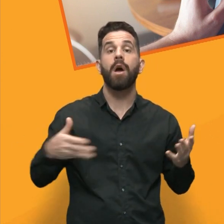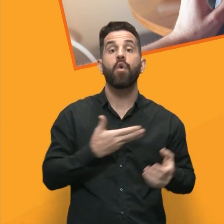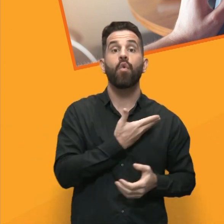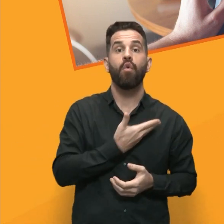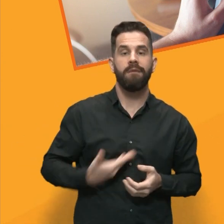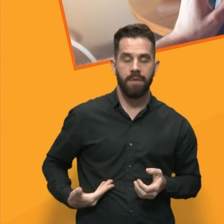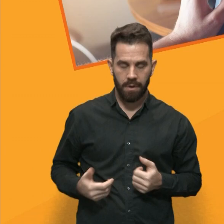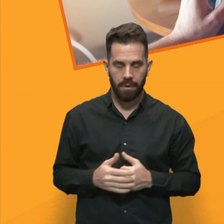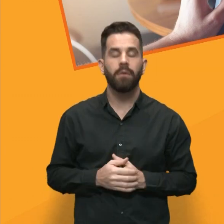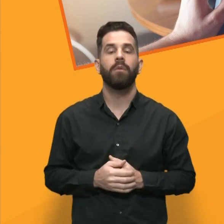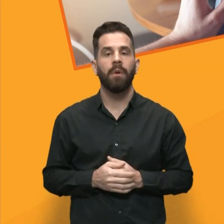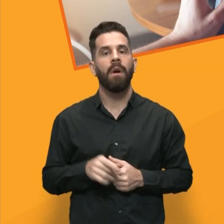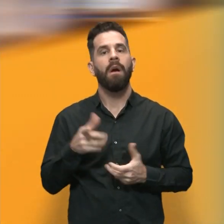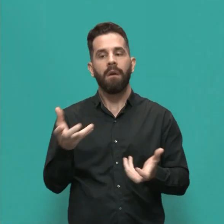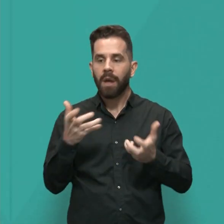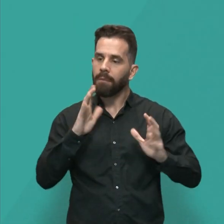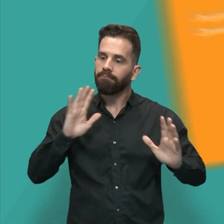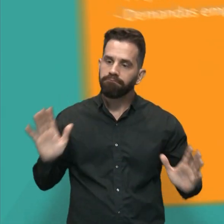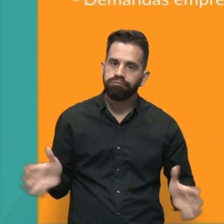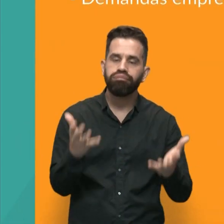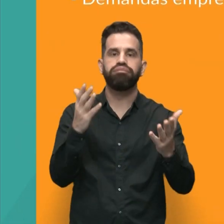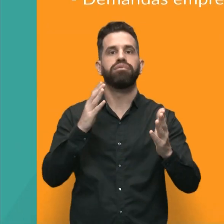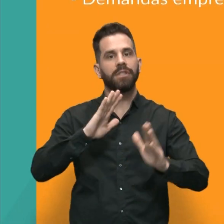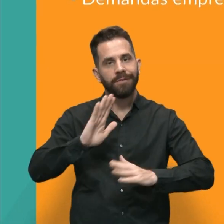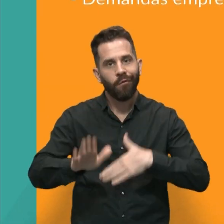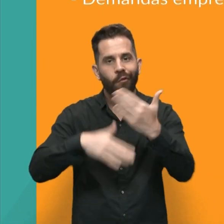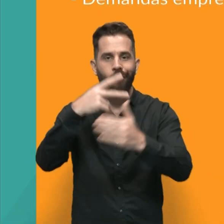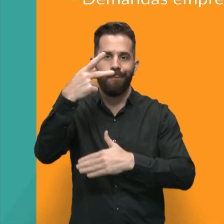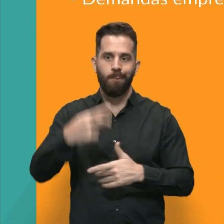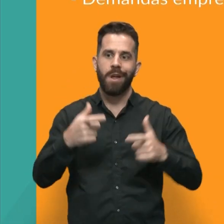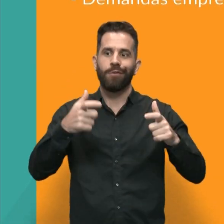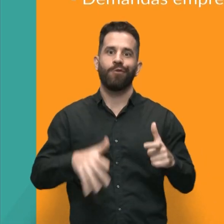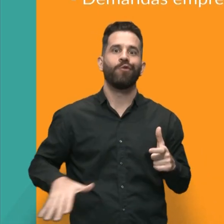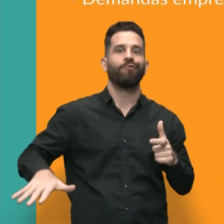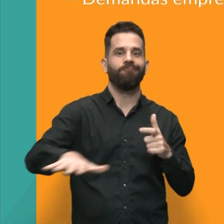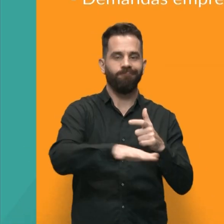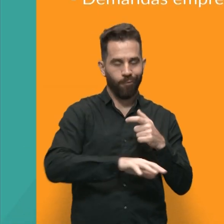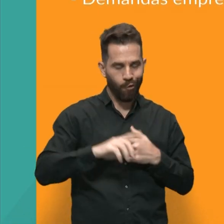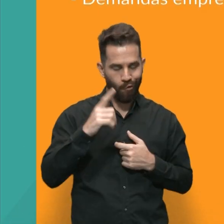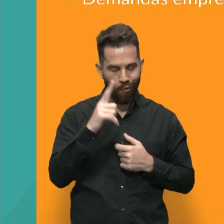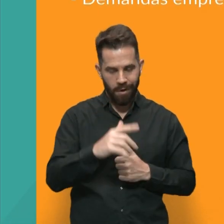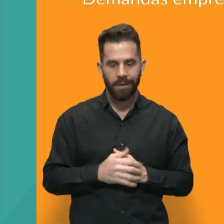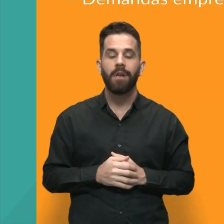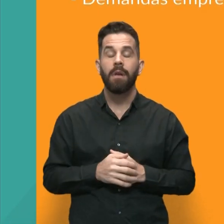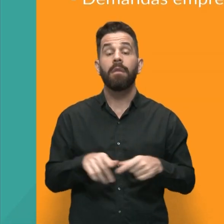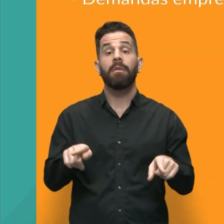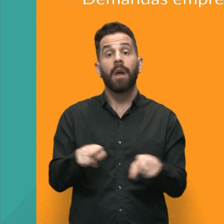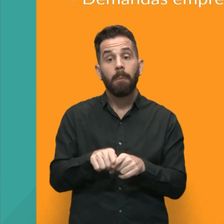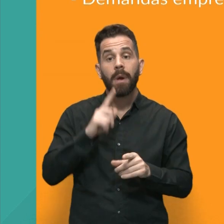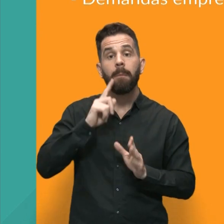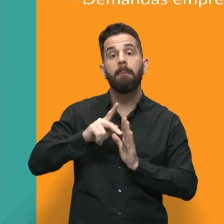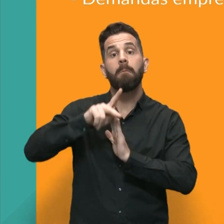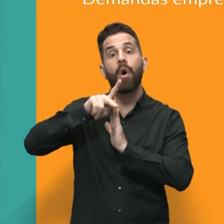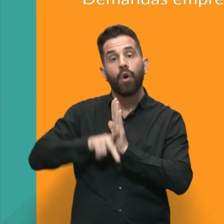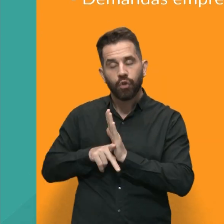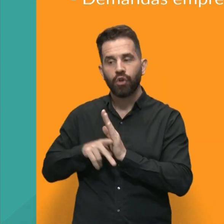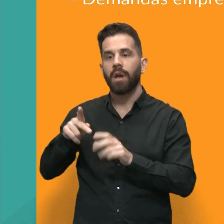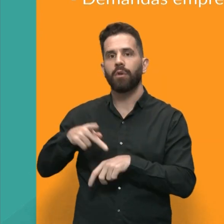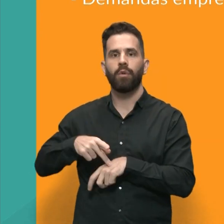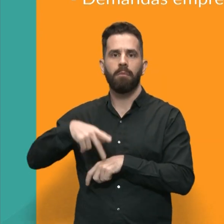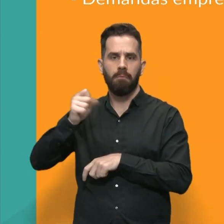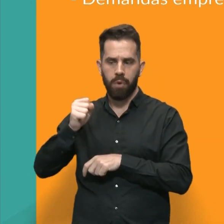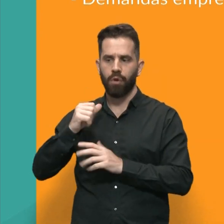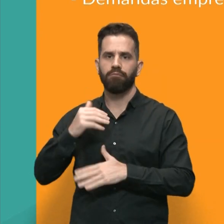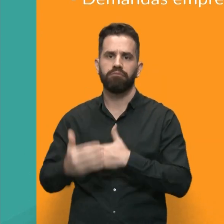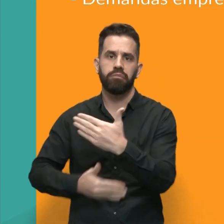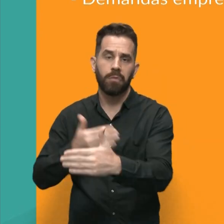desenvolvimento da região local. O programa também auxilia na execução de projetos na pós-graduação, desenvolvido de